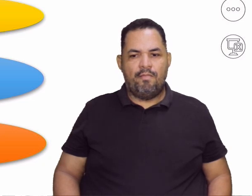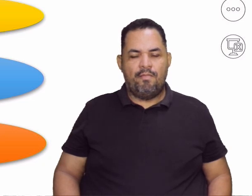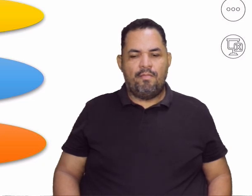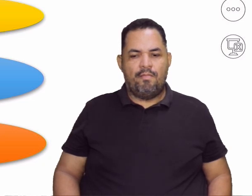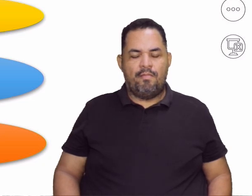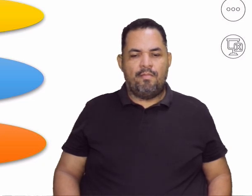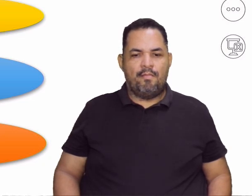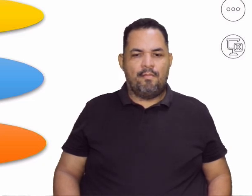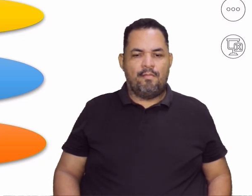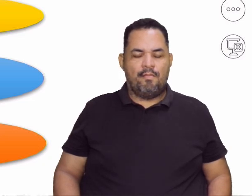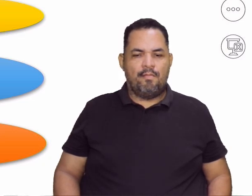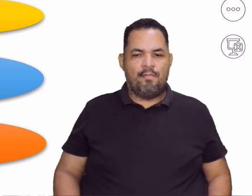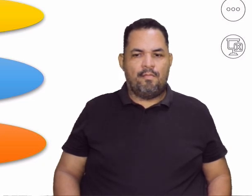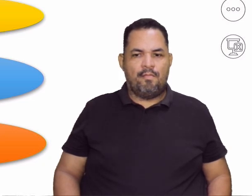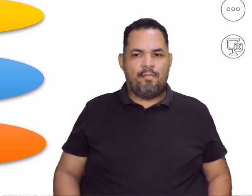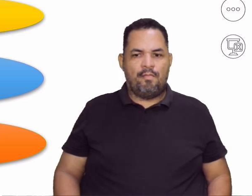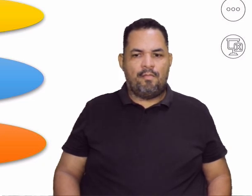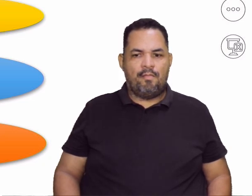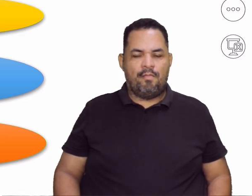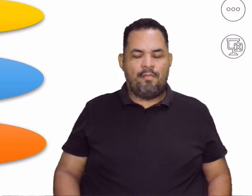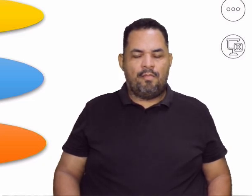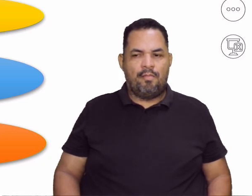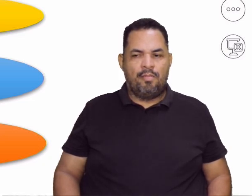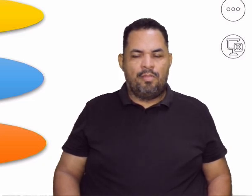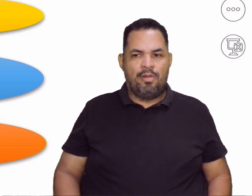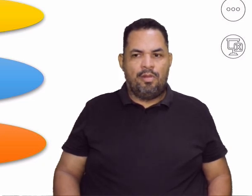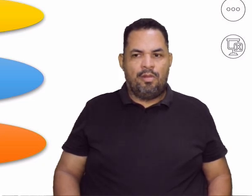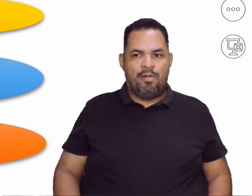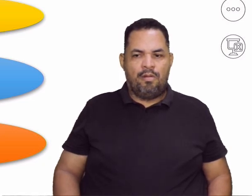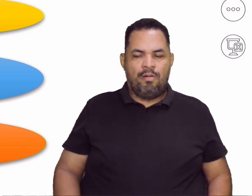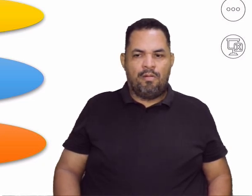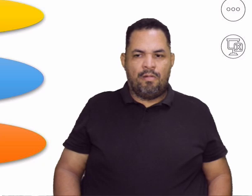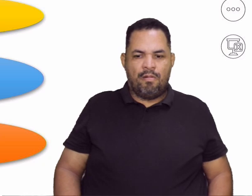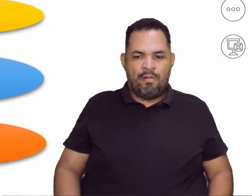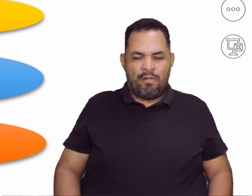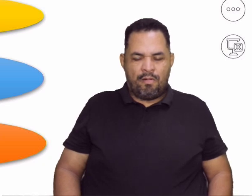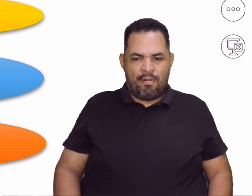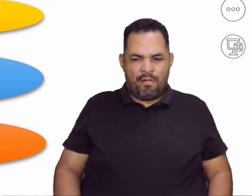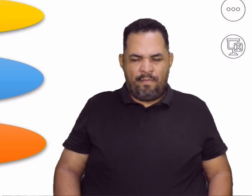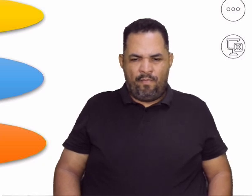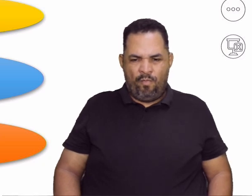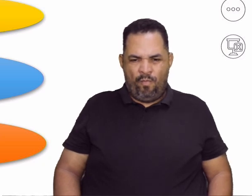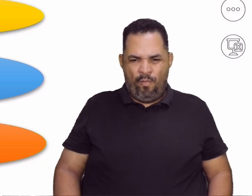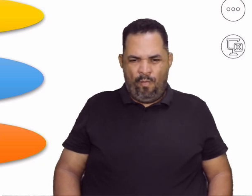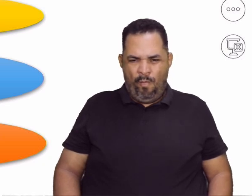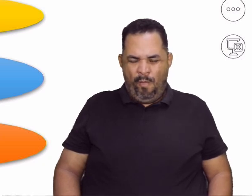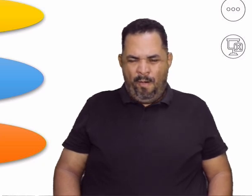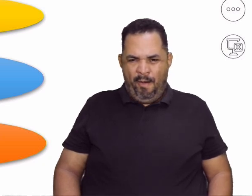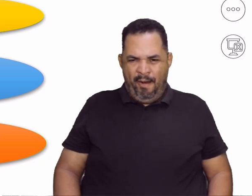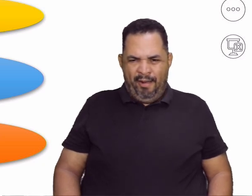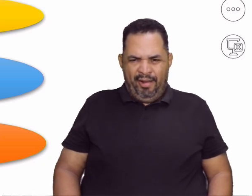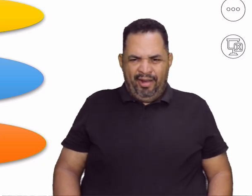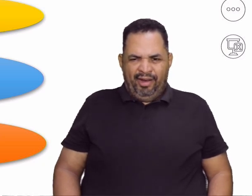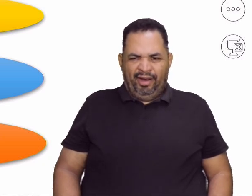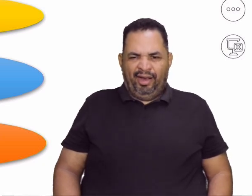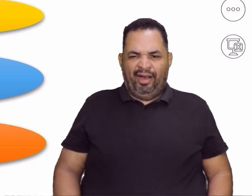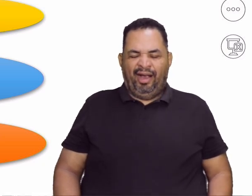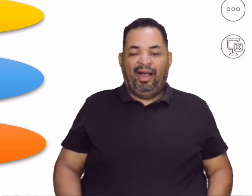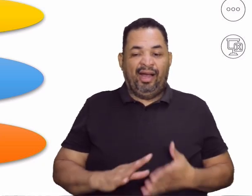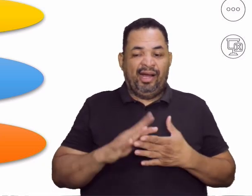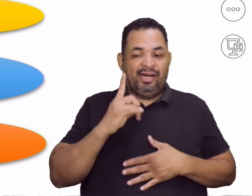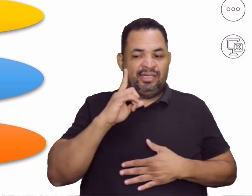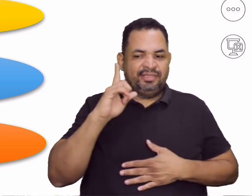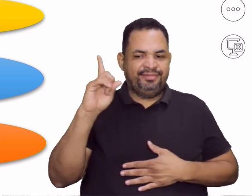o peão, o futebol, cinco marias, bola de gude, pula corda. Vocês